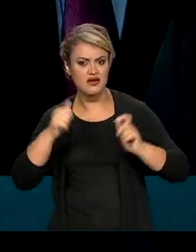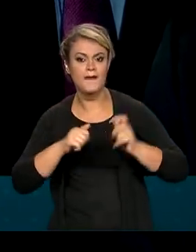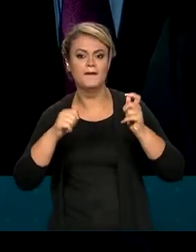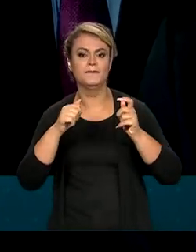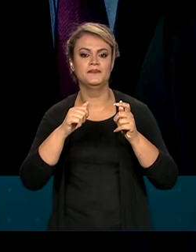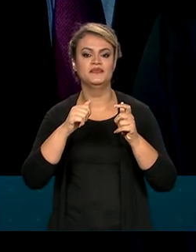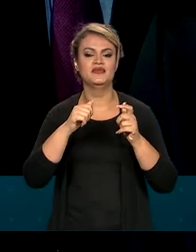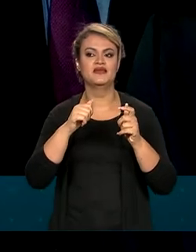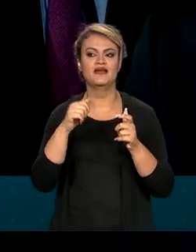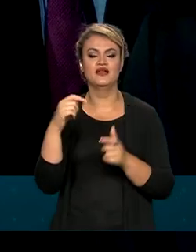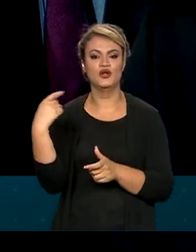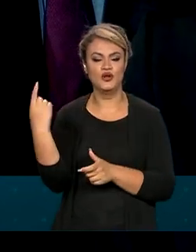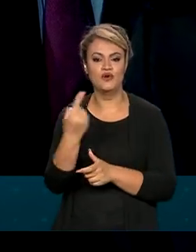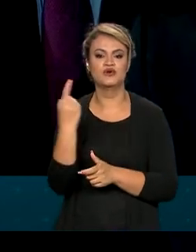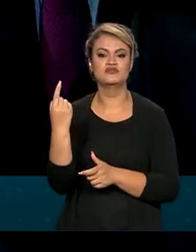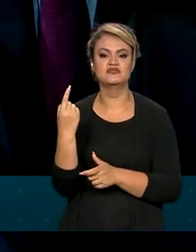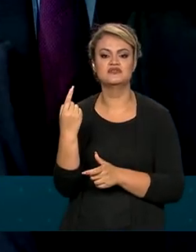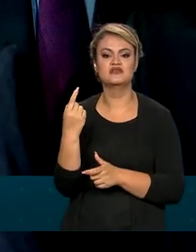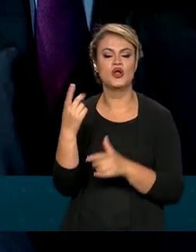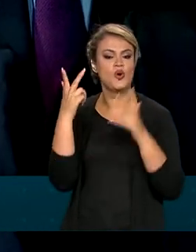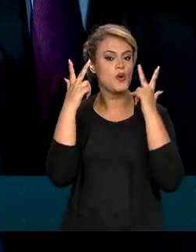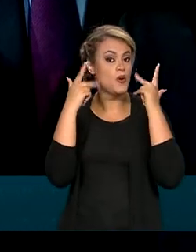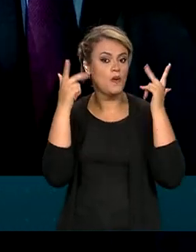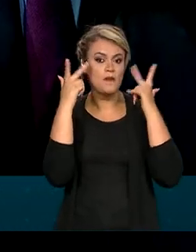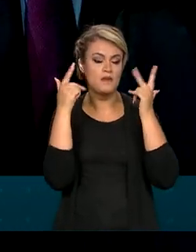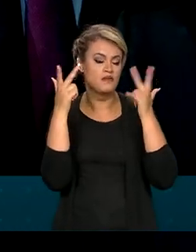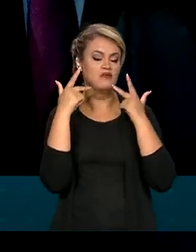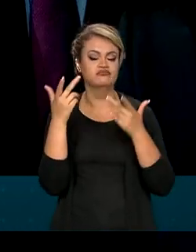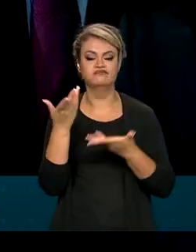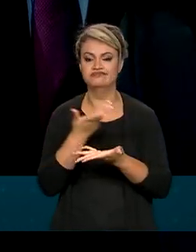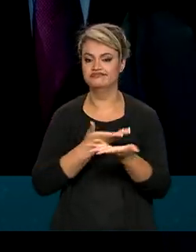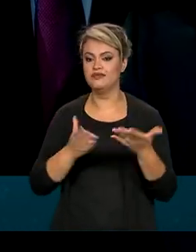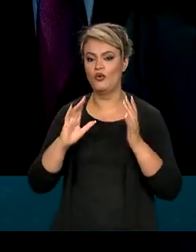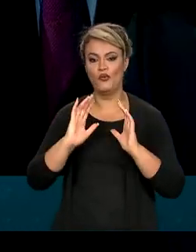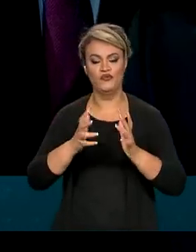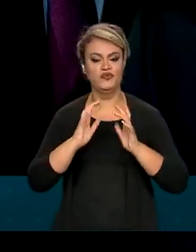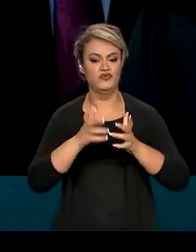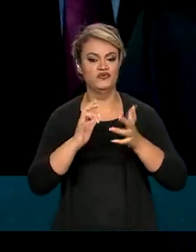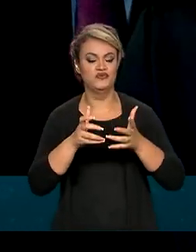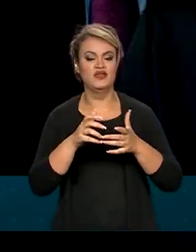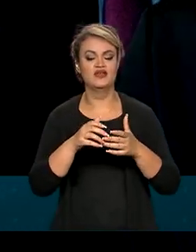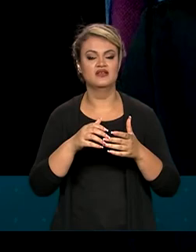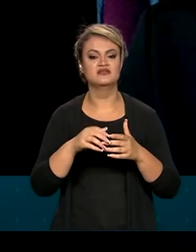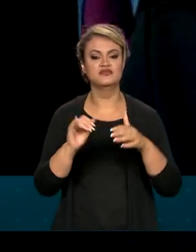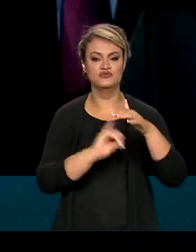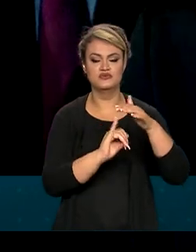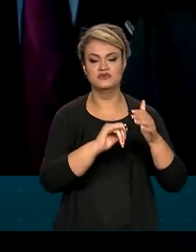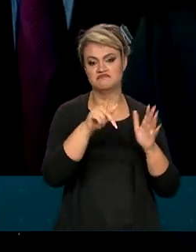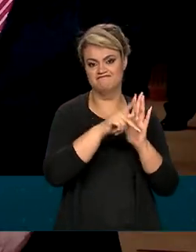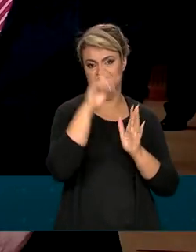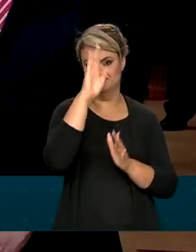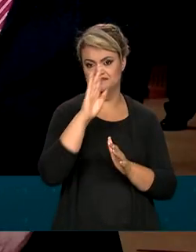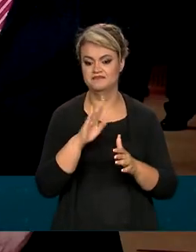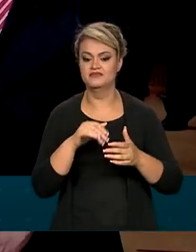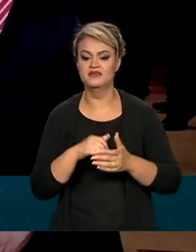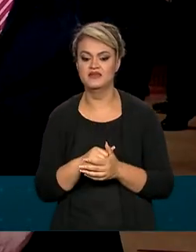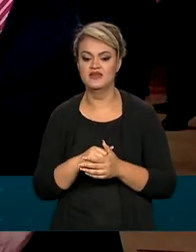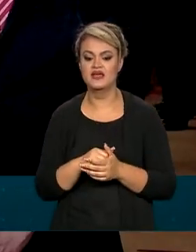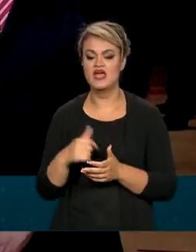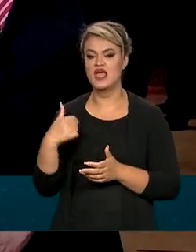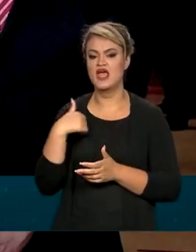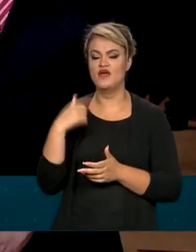a gente recuperar a normalidade da convivência entre as instituições brasileiras. Eu não